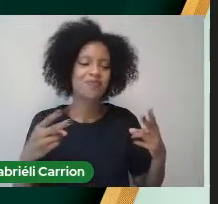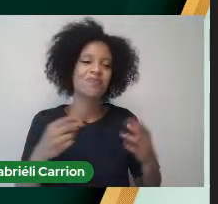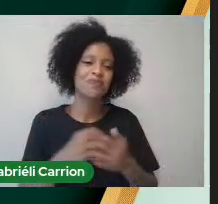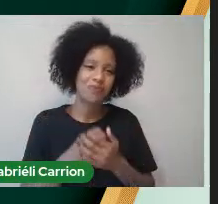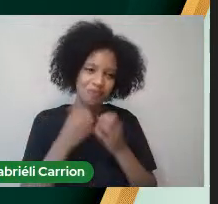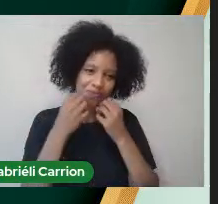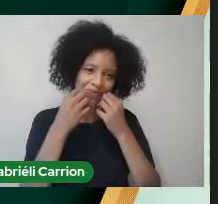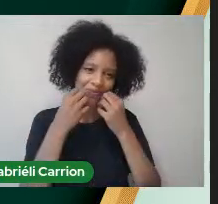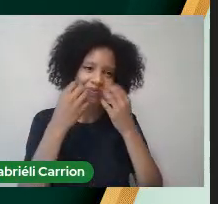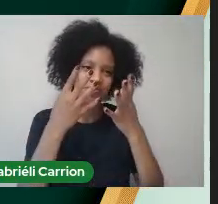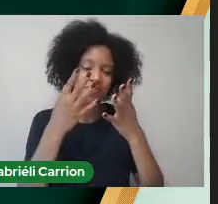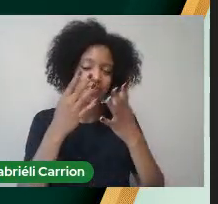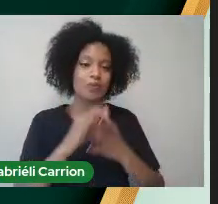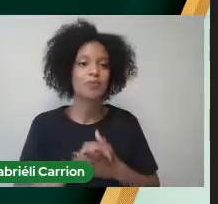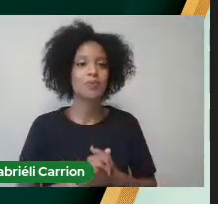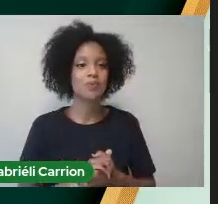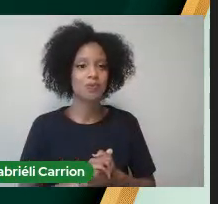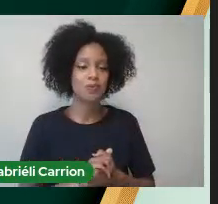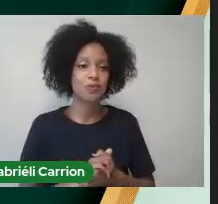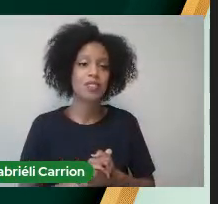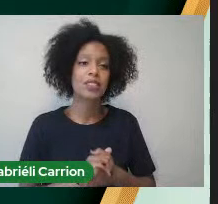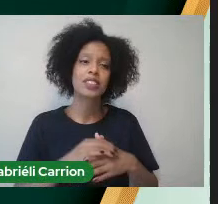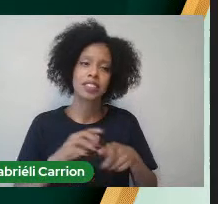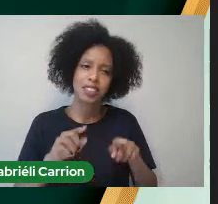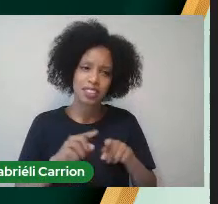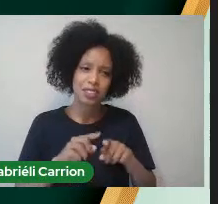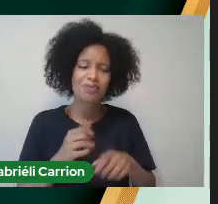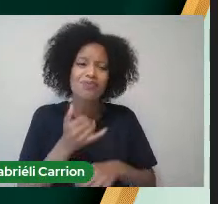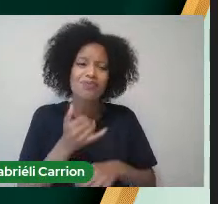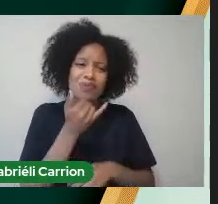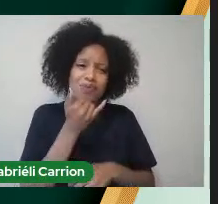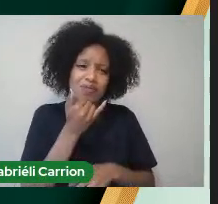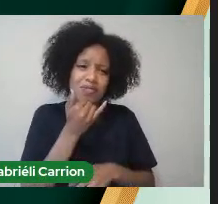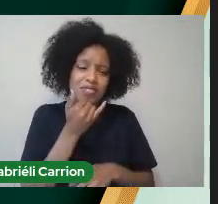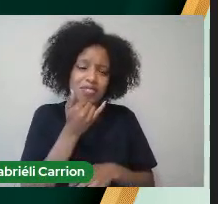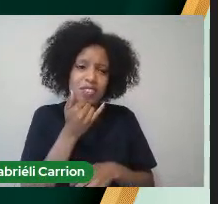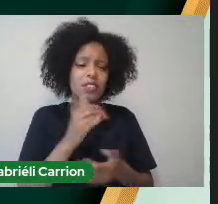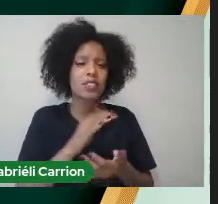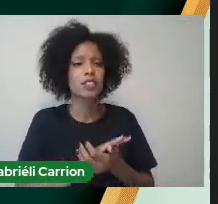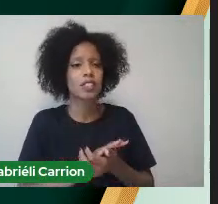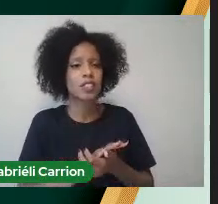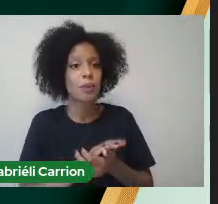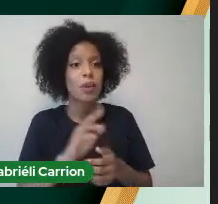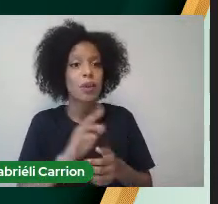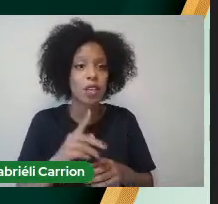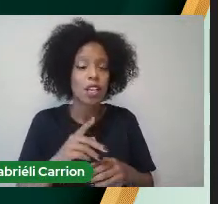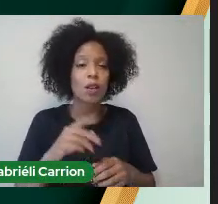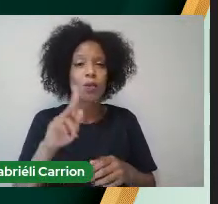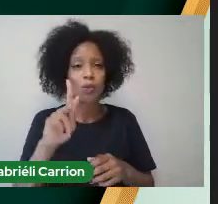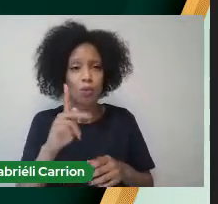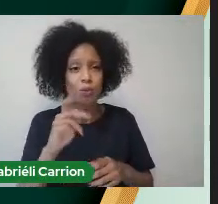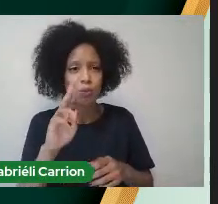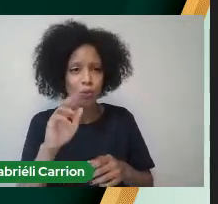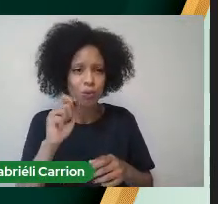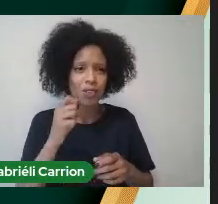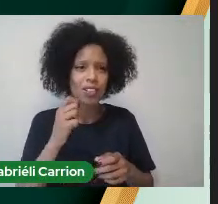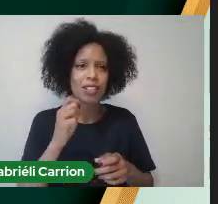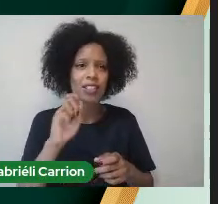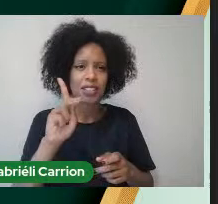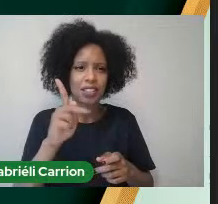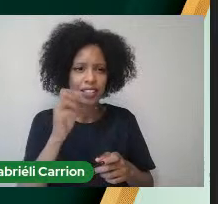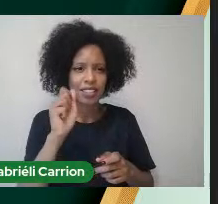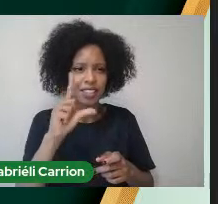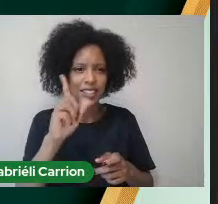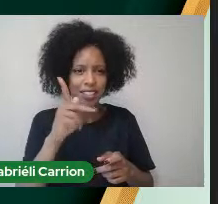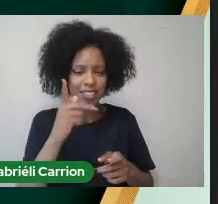curso Peço Desculpas Ao Paulo Olha Negra Mas não poderia De deixar De mencionar O nome Dos filhos De